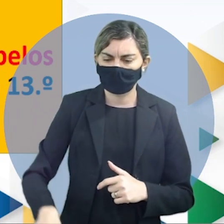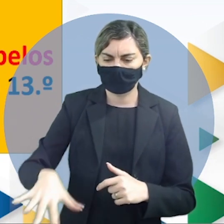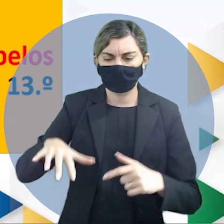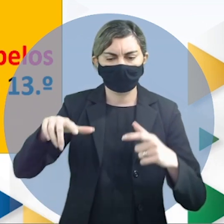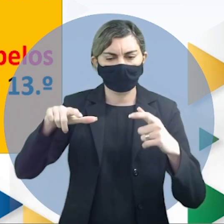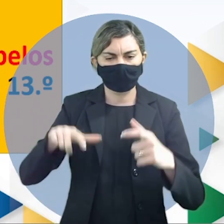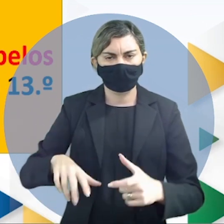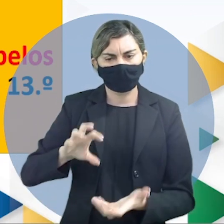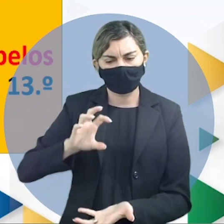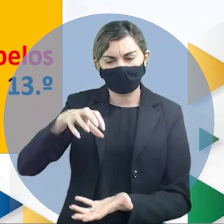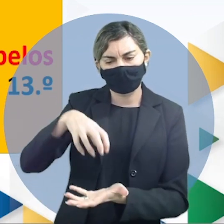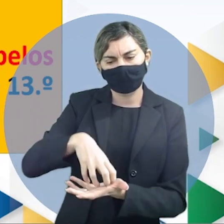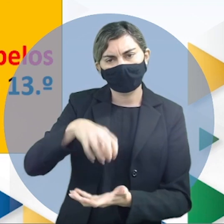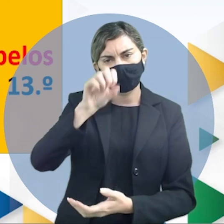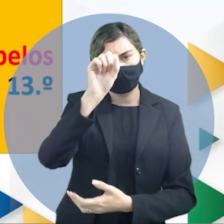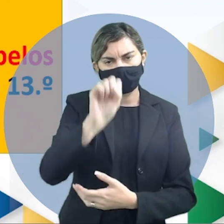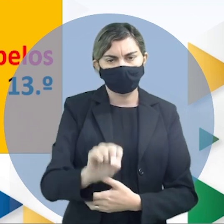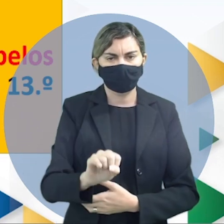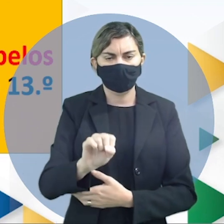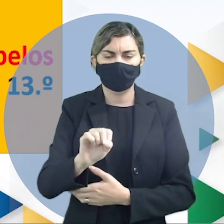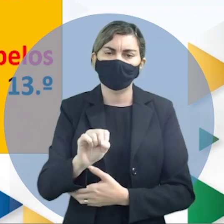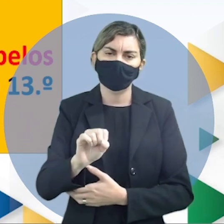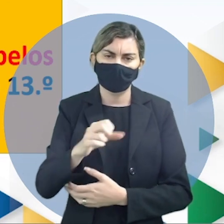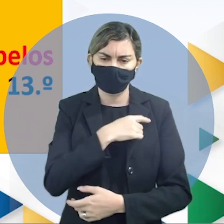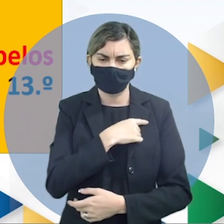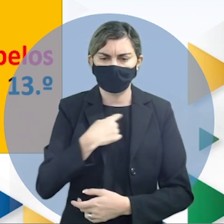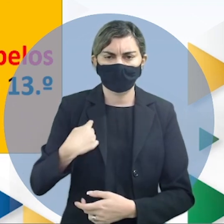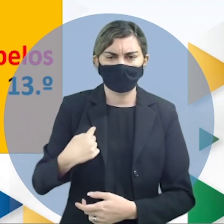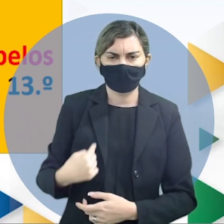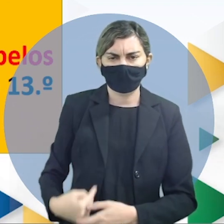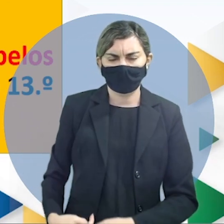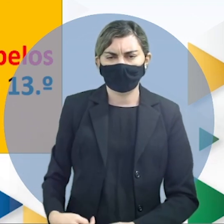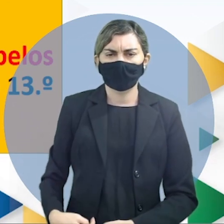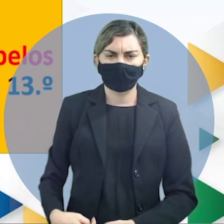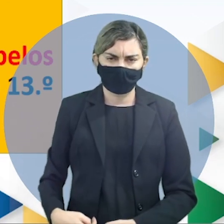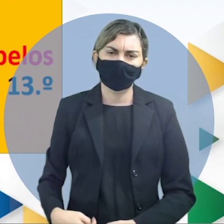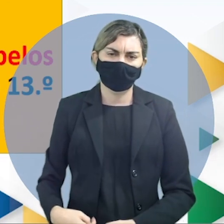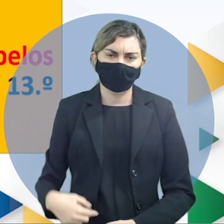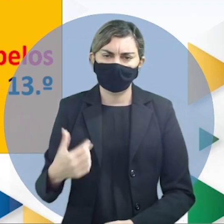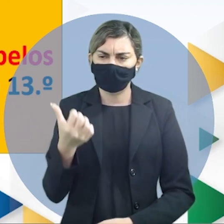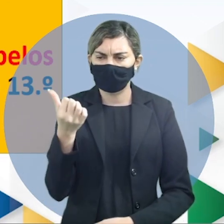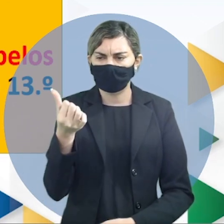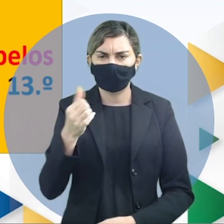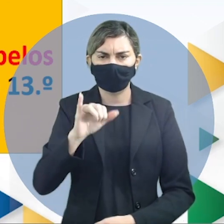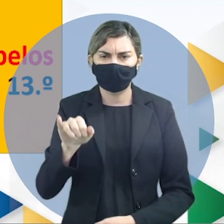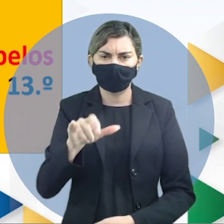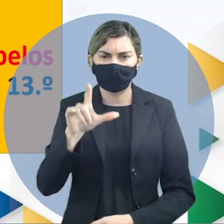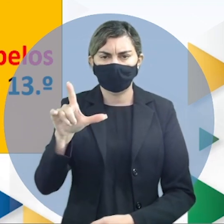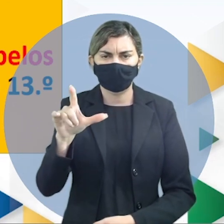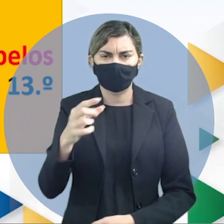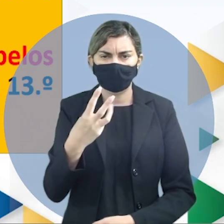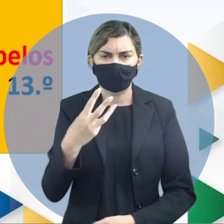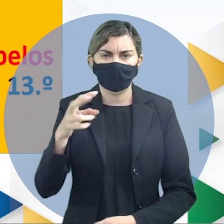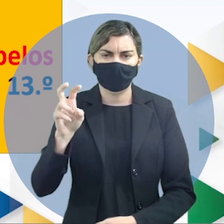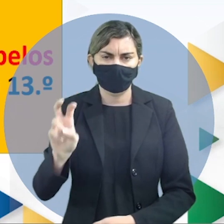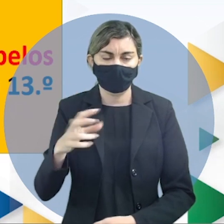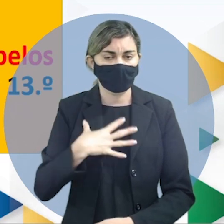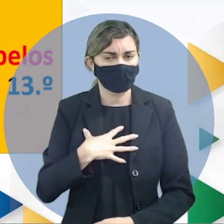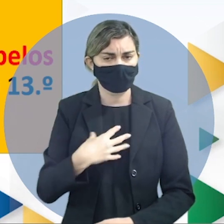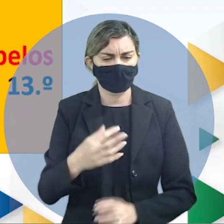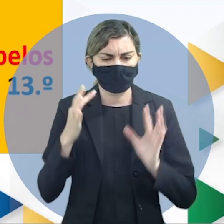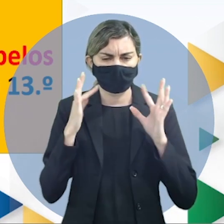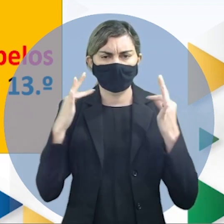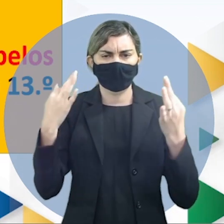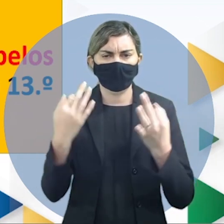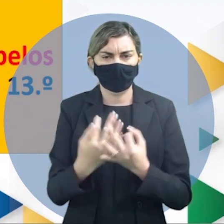localizada no sudoeste da China no dia 6 de julho de 35 ele é filho de uma